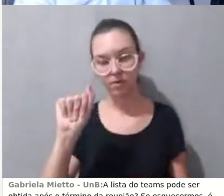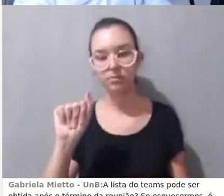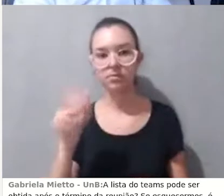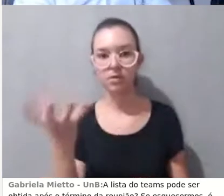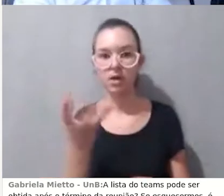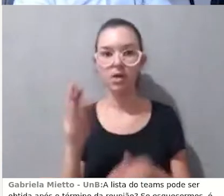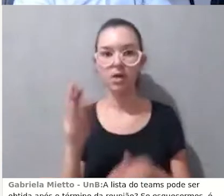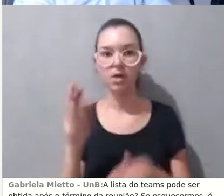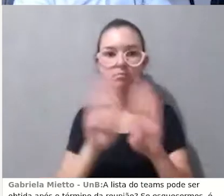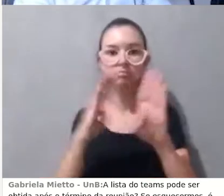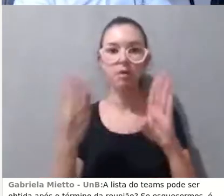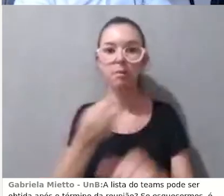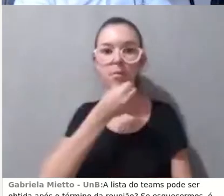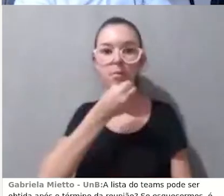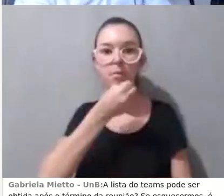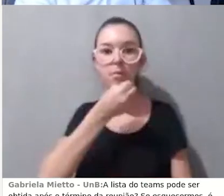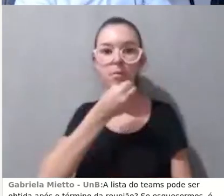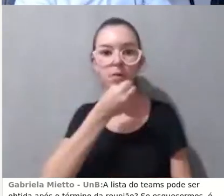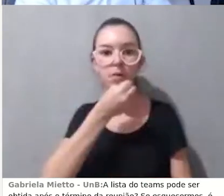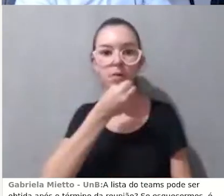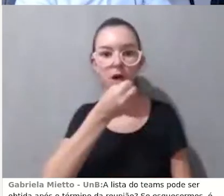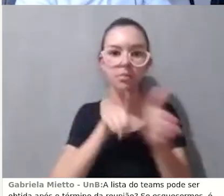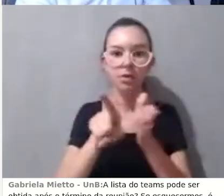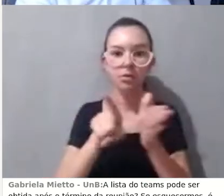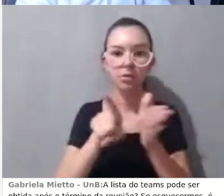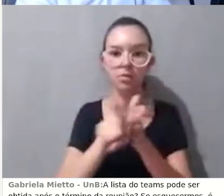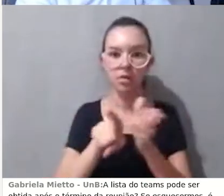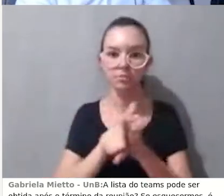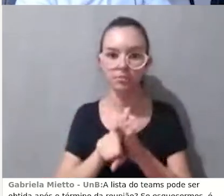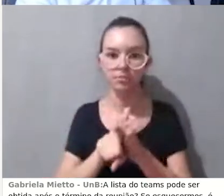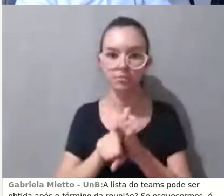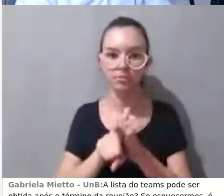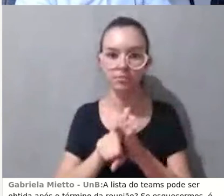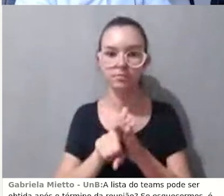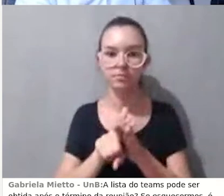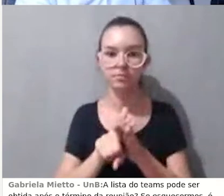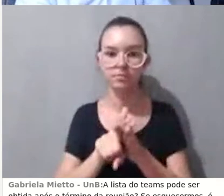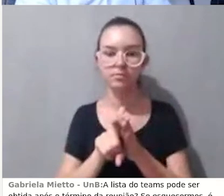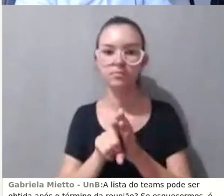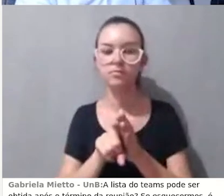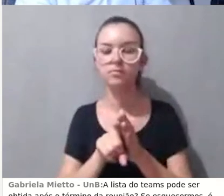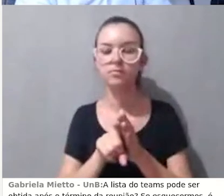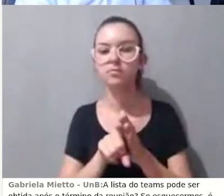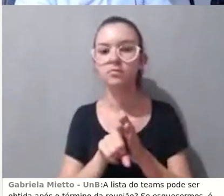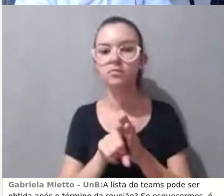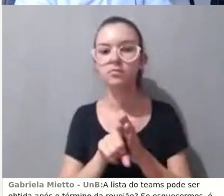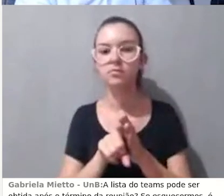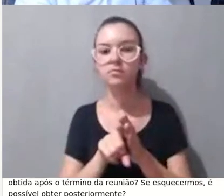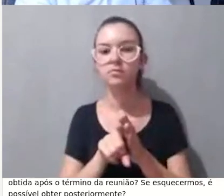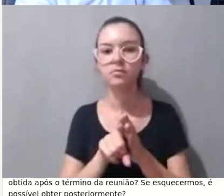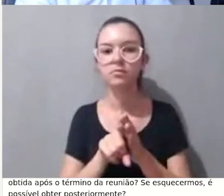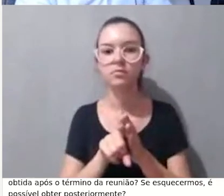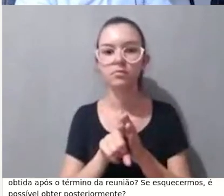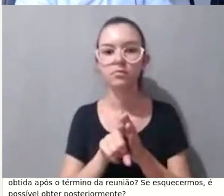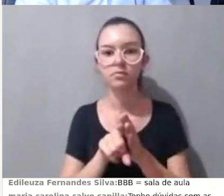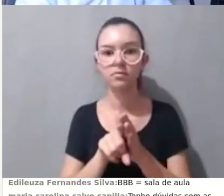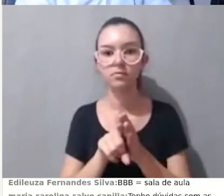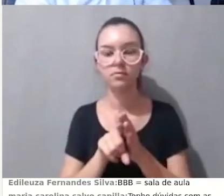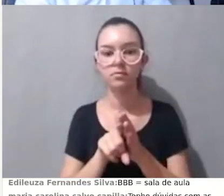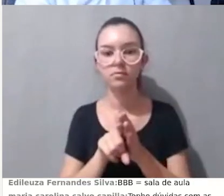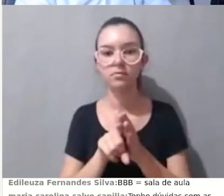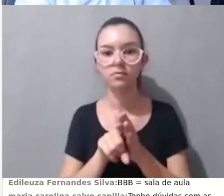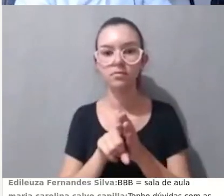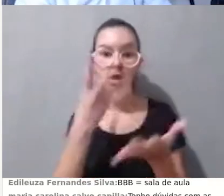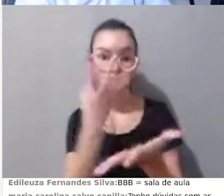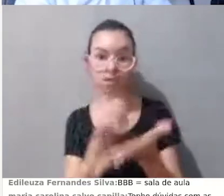se candidatando? e aí nós colocamos aqui um limite de tempo, lembrando que essa live está